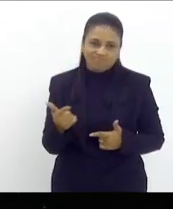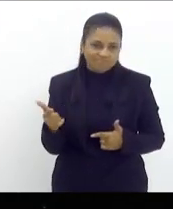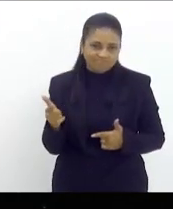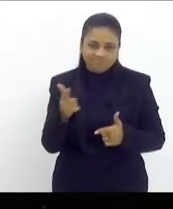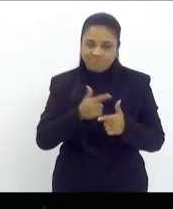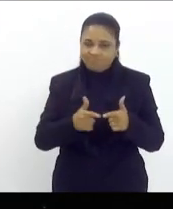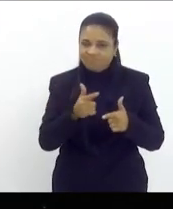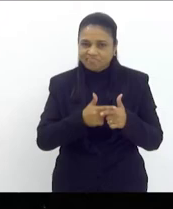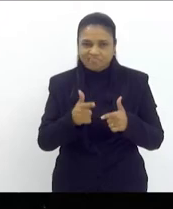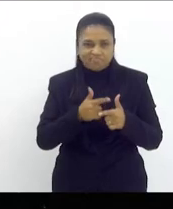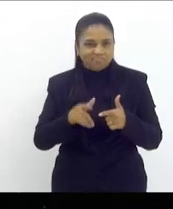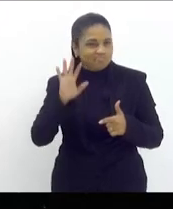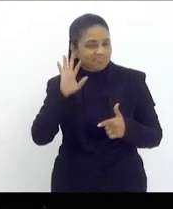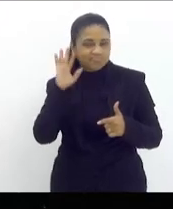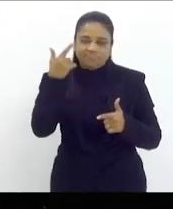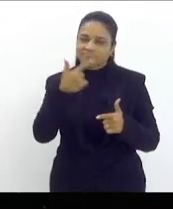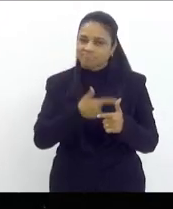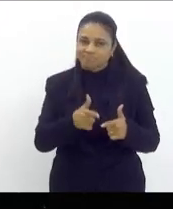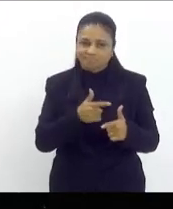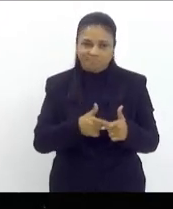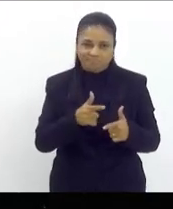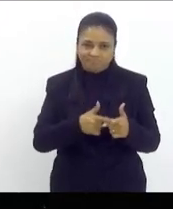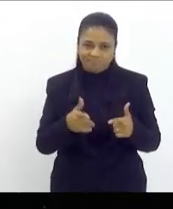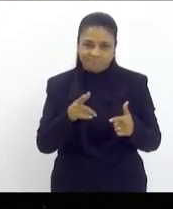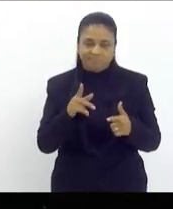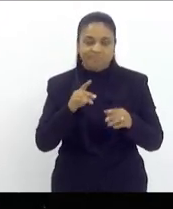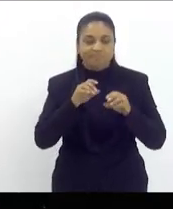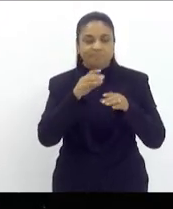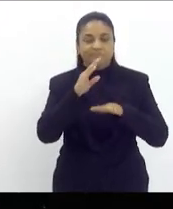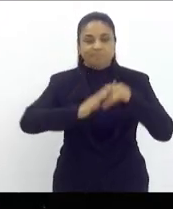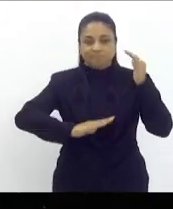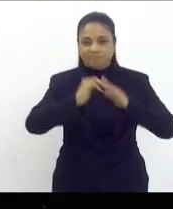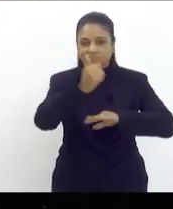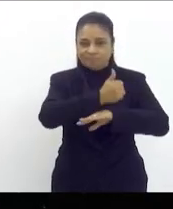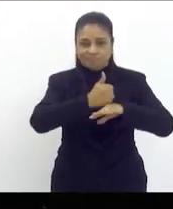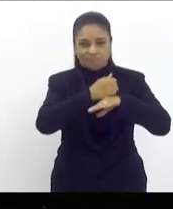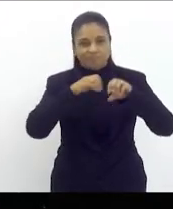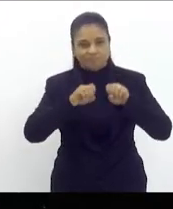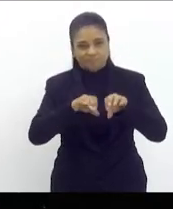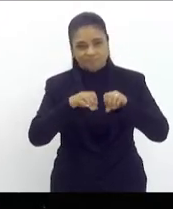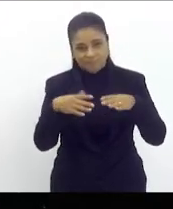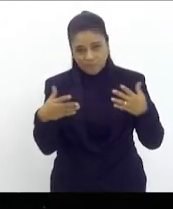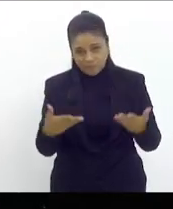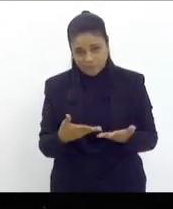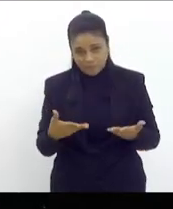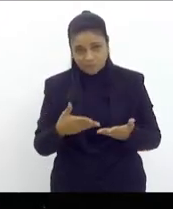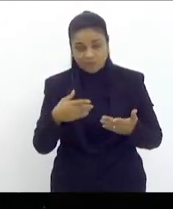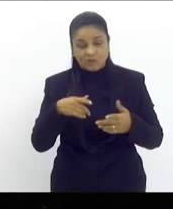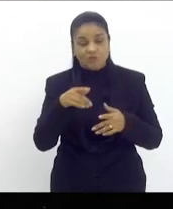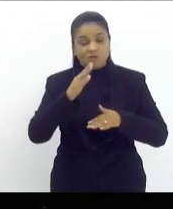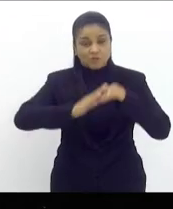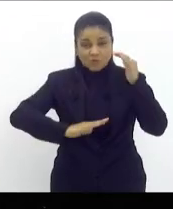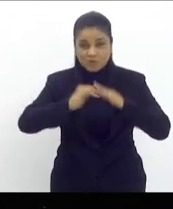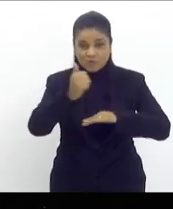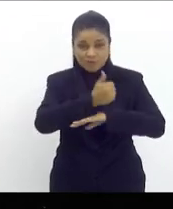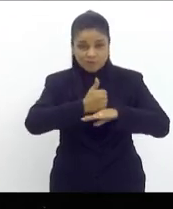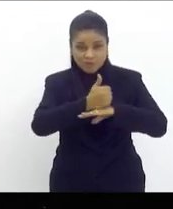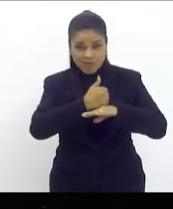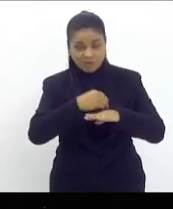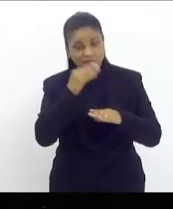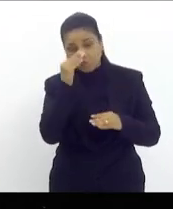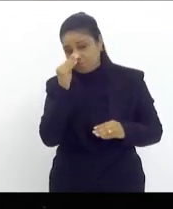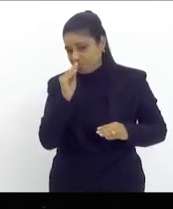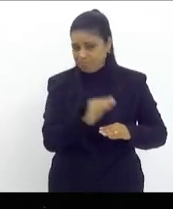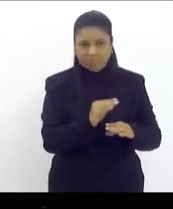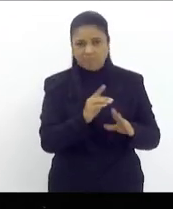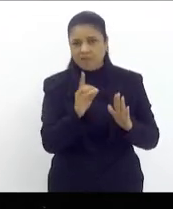de educação e professores e professoras tem hoje os profissionais de educação do Rio de Janeiro estão repudiando esse decreto a gente